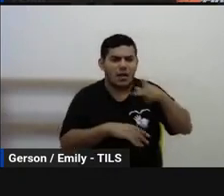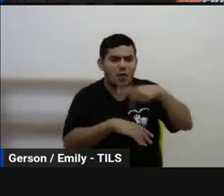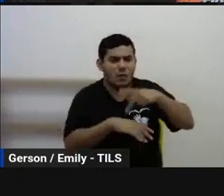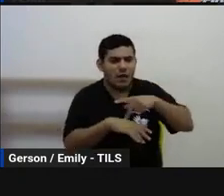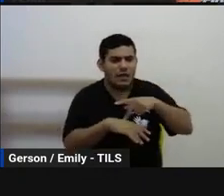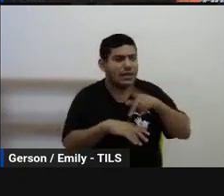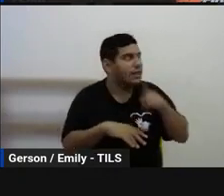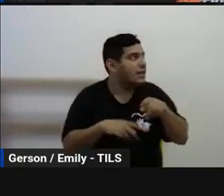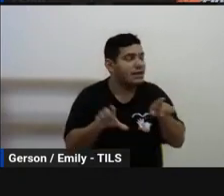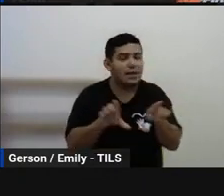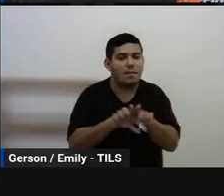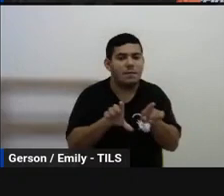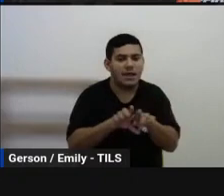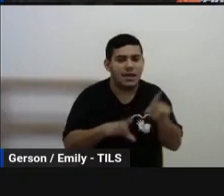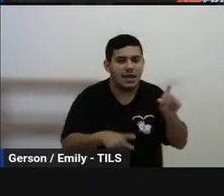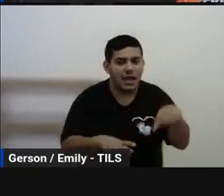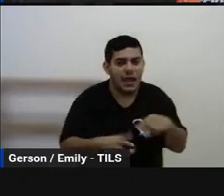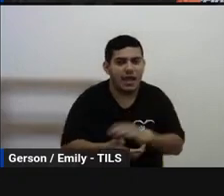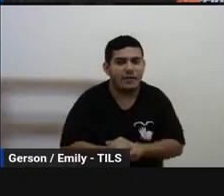vivência, isso é tão